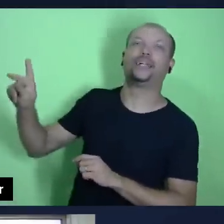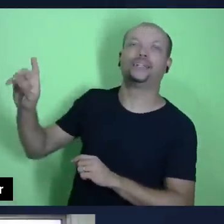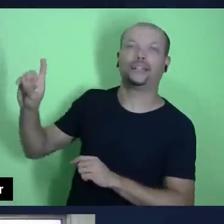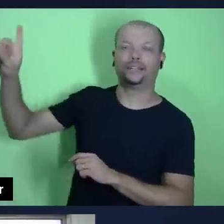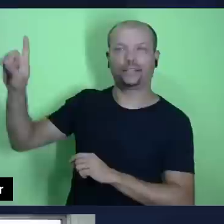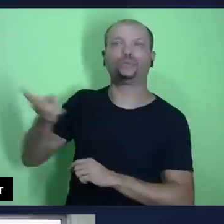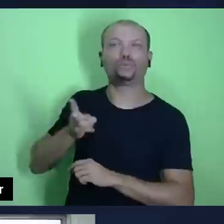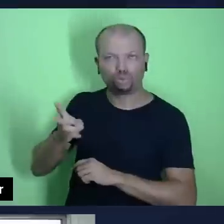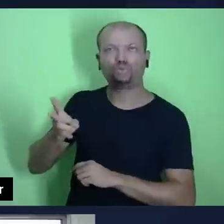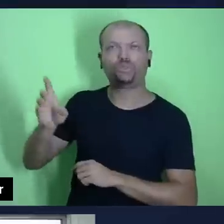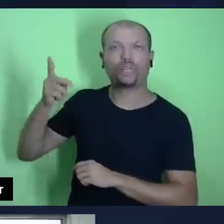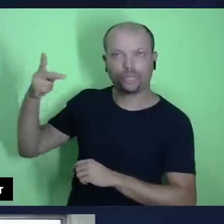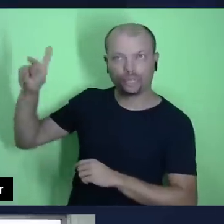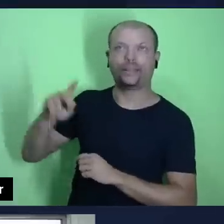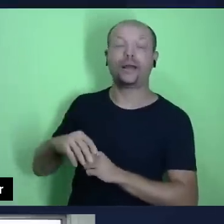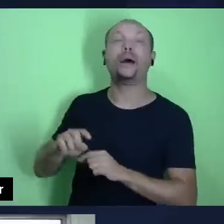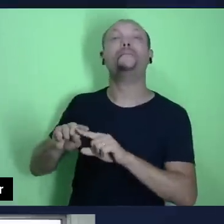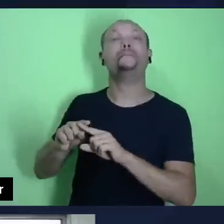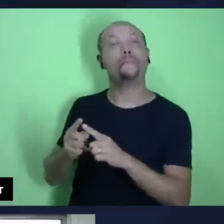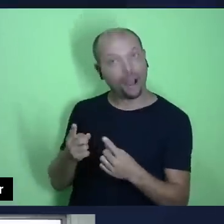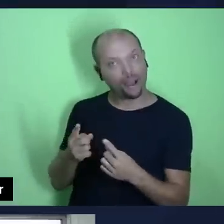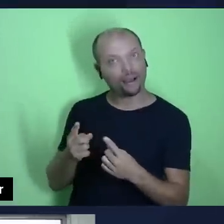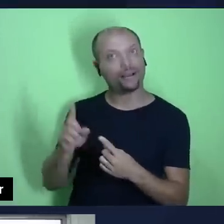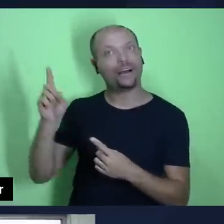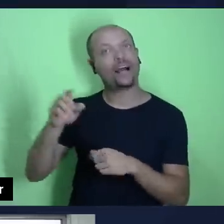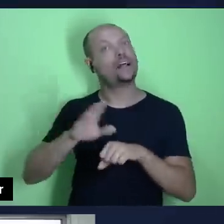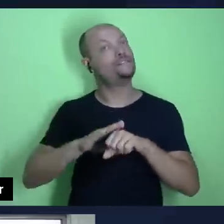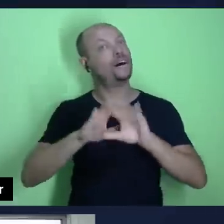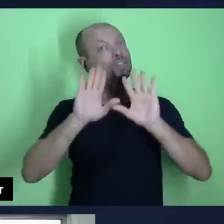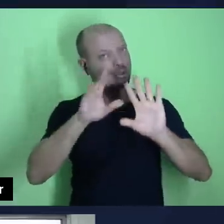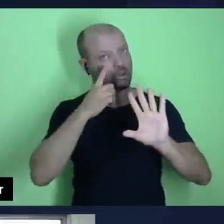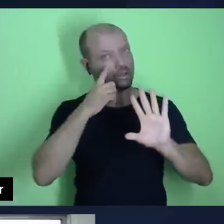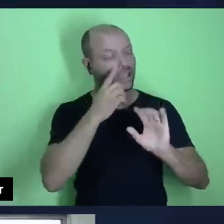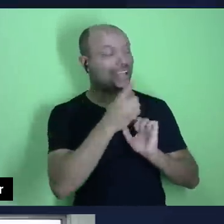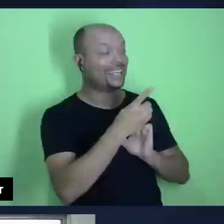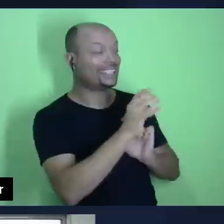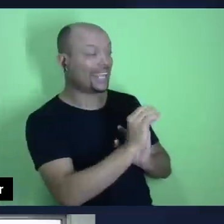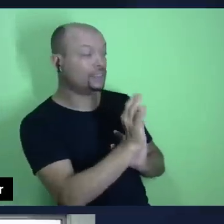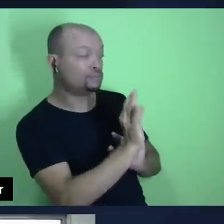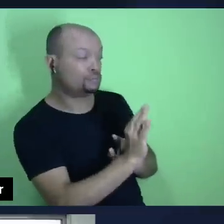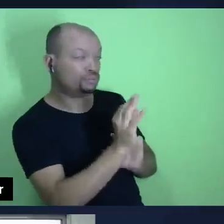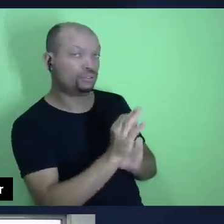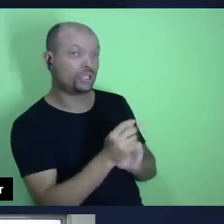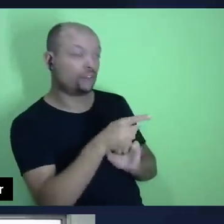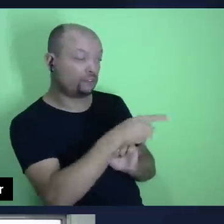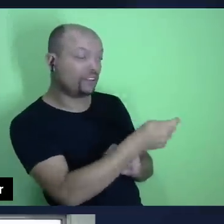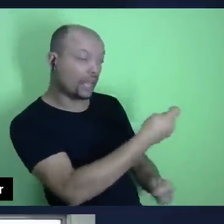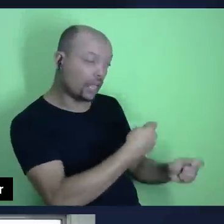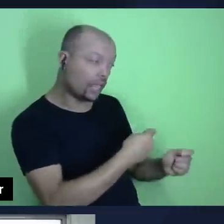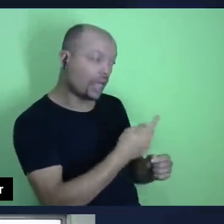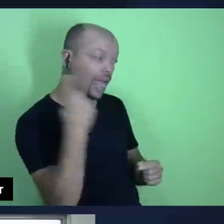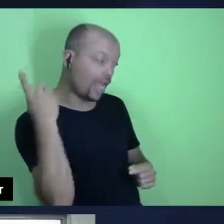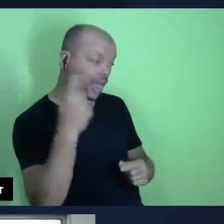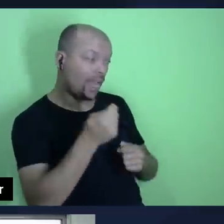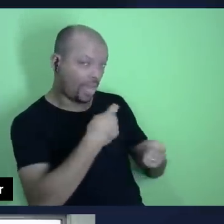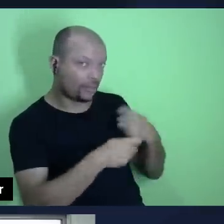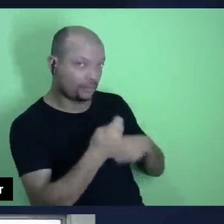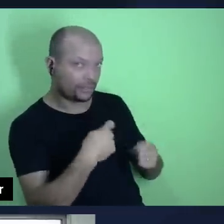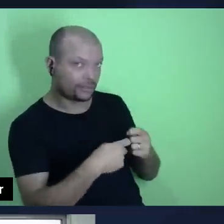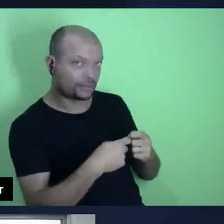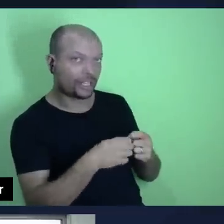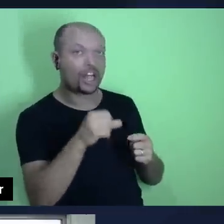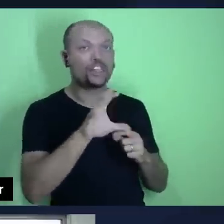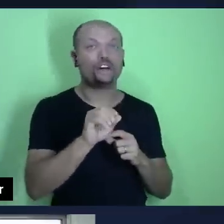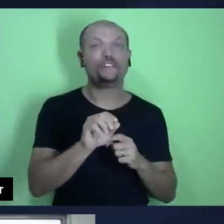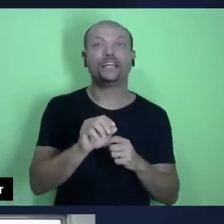sendo dele. Só que agora ele faz assim, dez por cento ele administra e agora noventa por